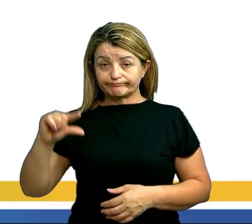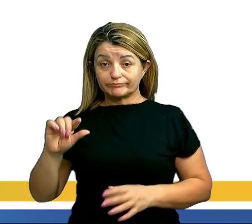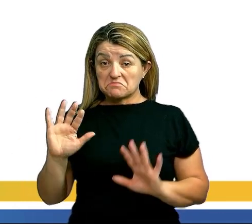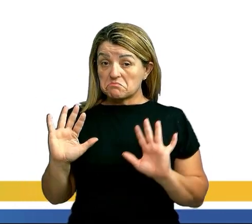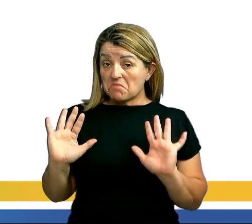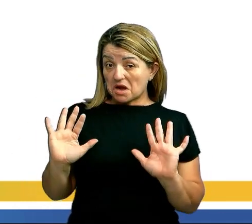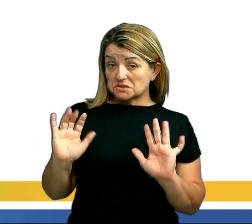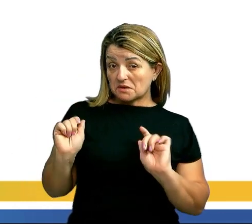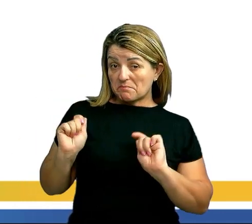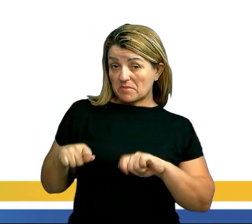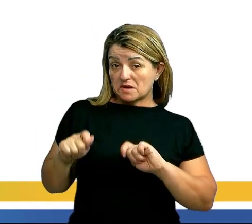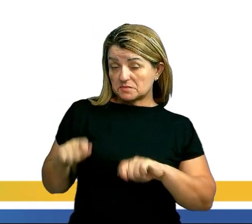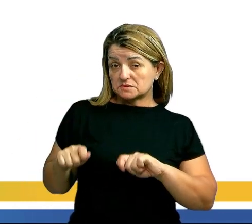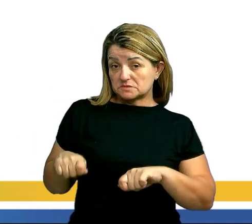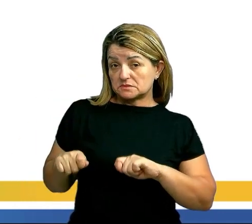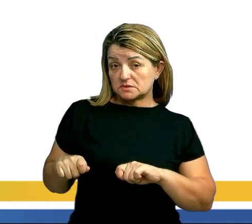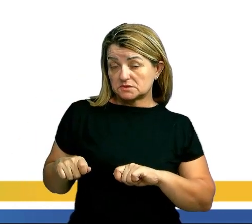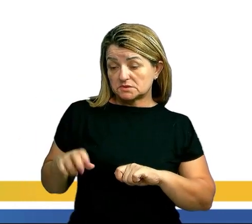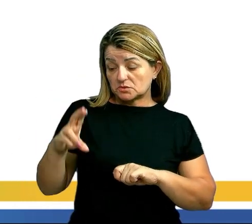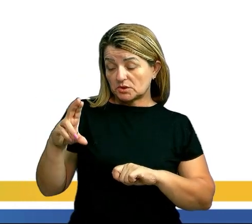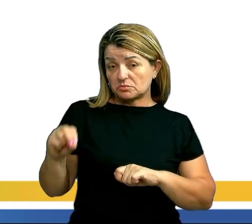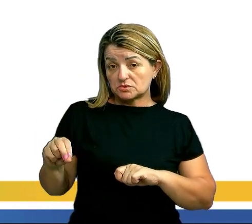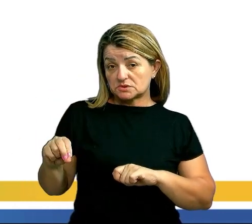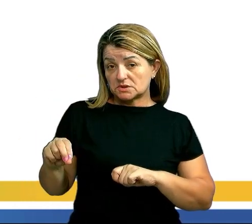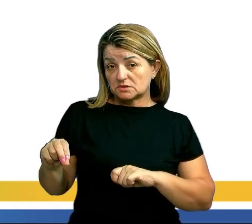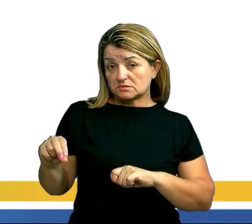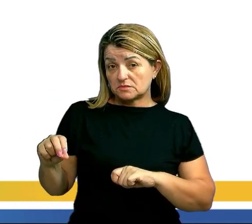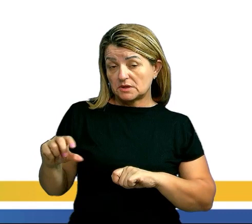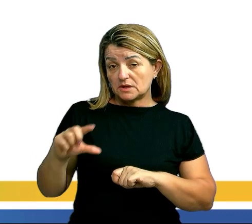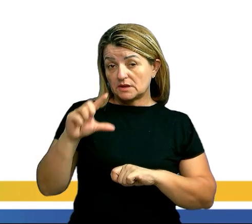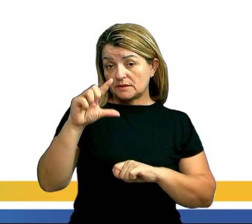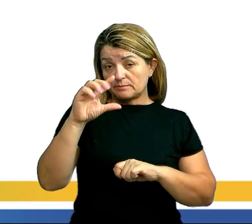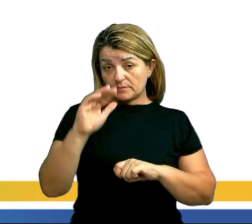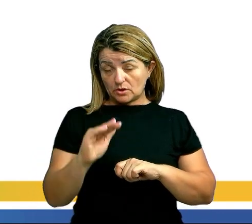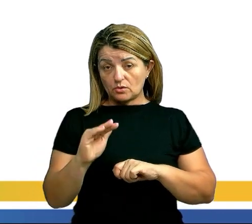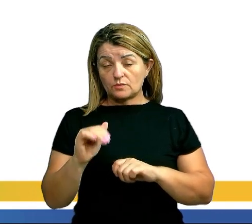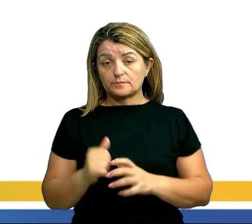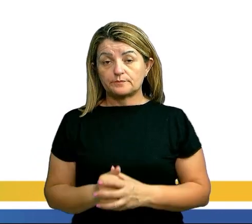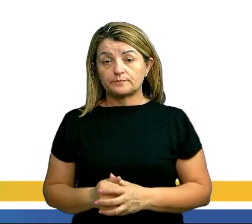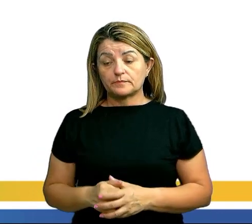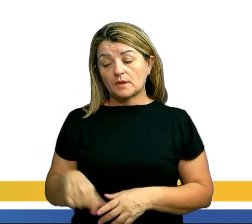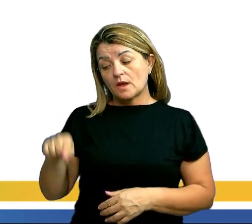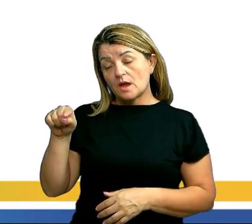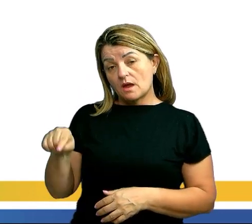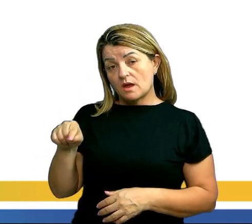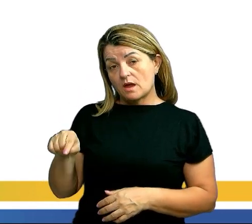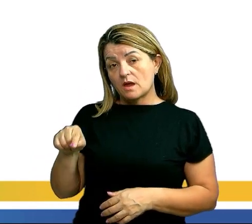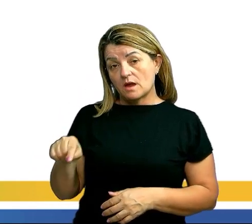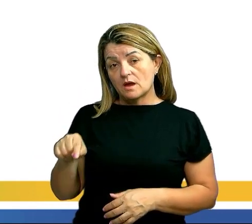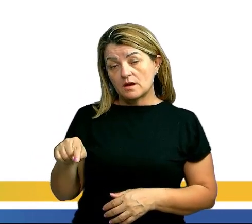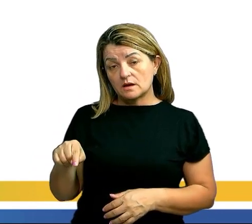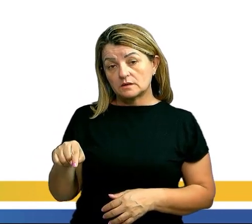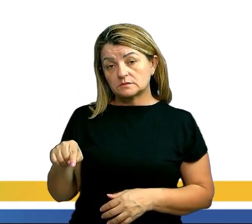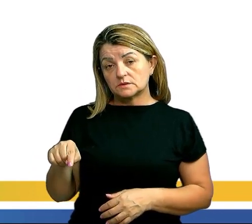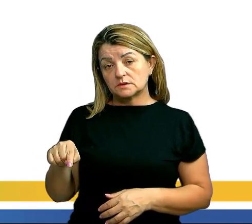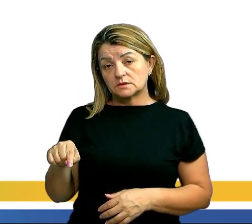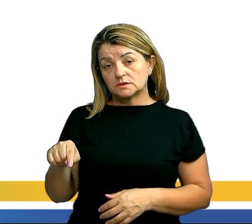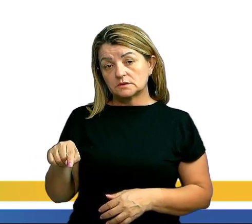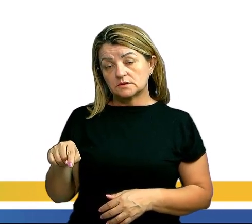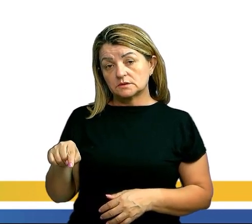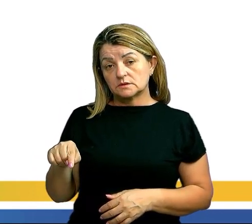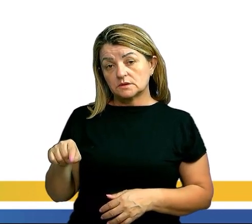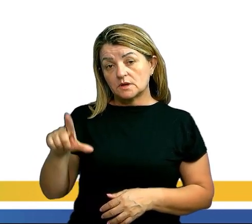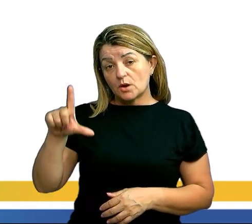50% da eficiência do forno 2 e de fato o forno 1 ele é apresentado como nos foi dado no enunciado